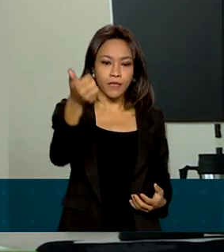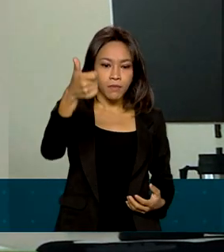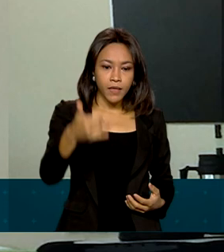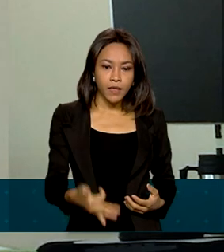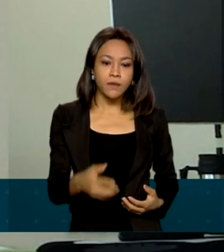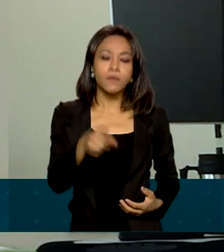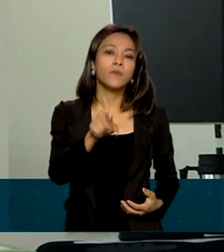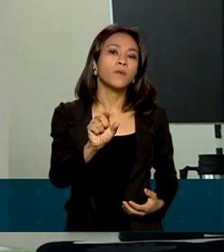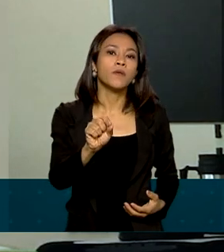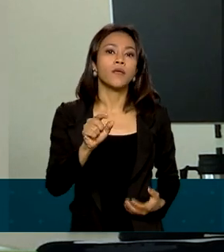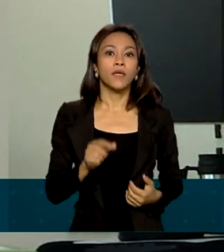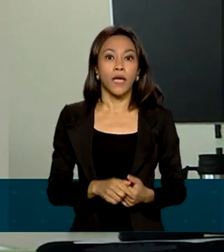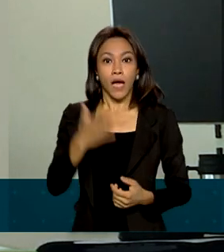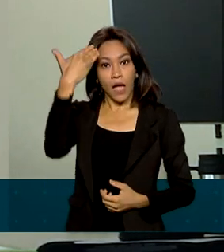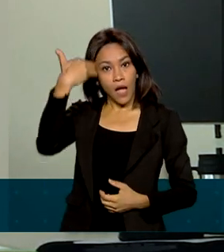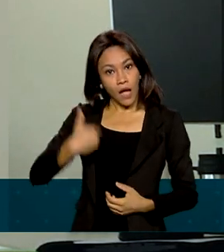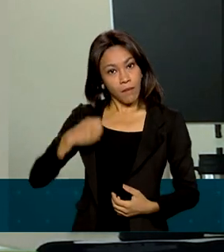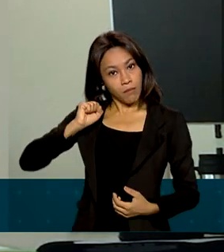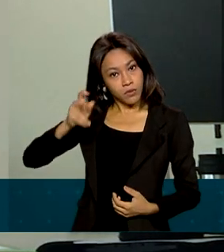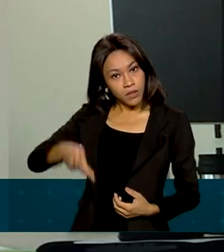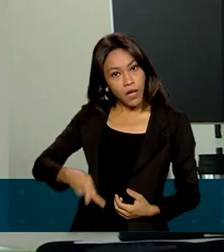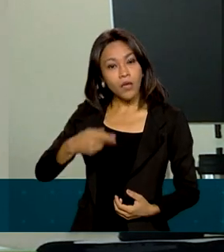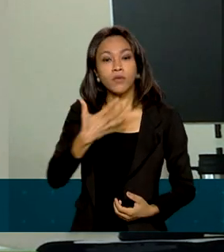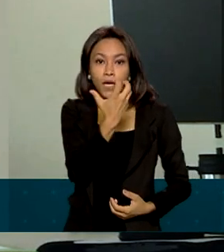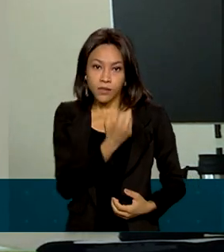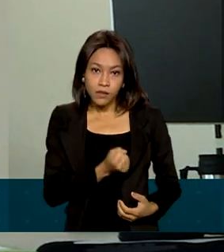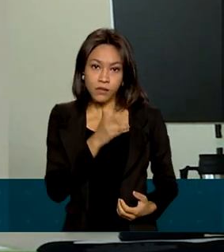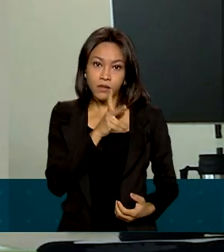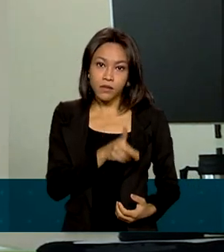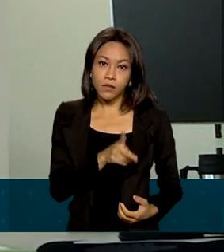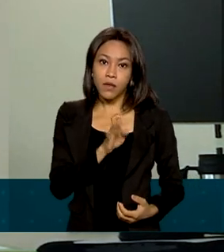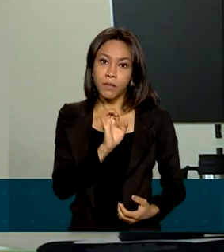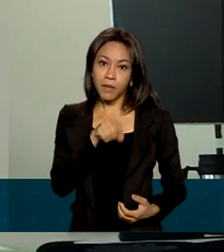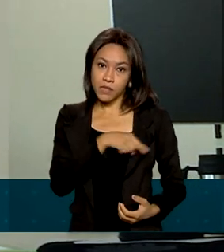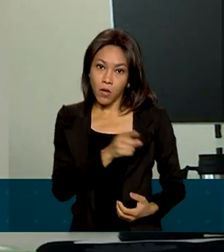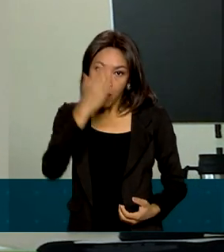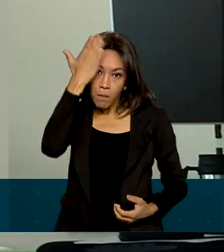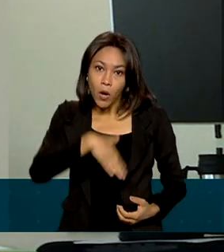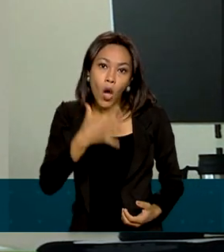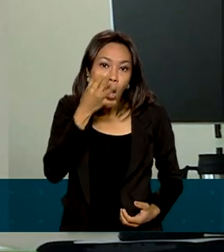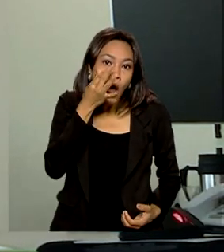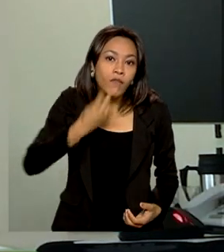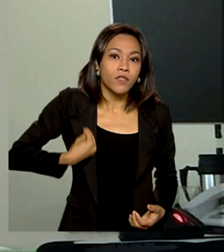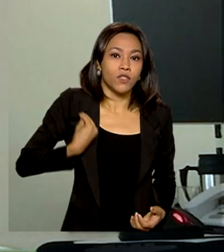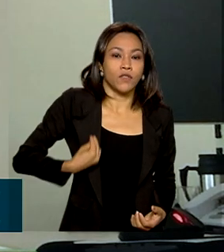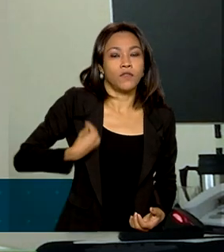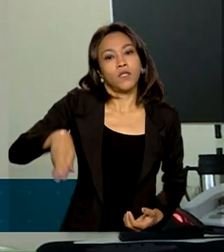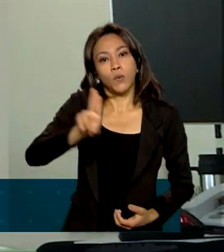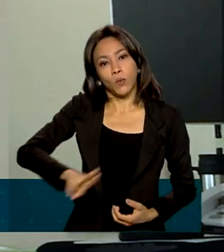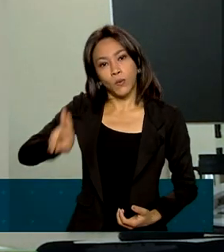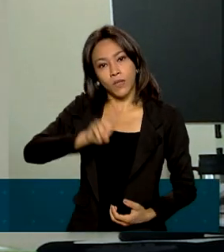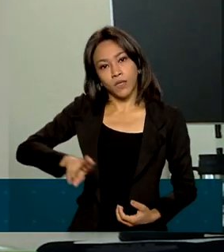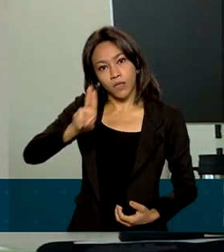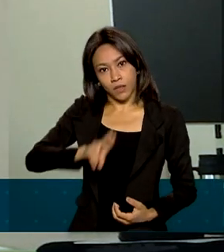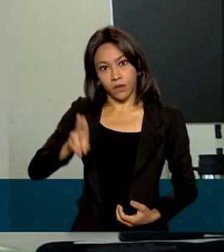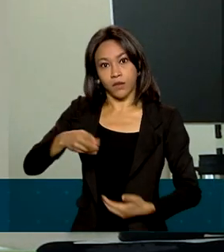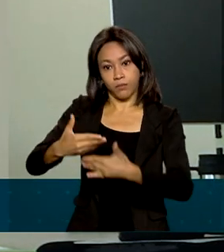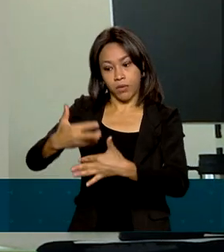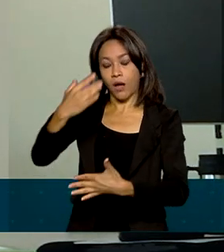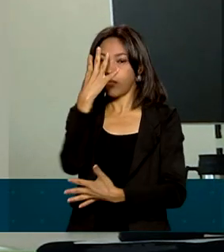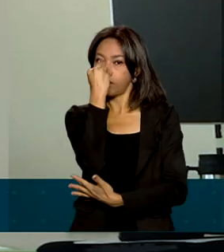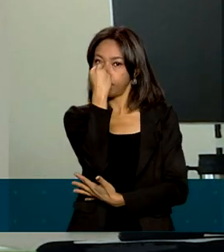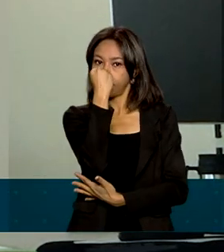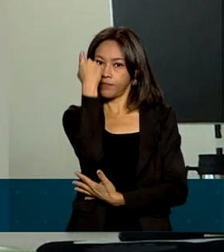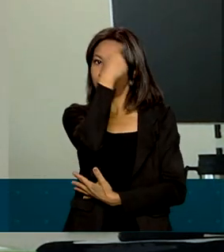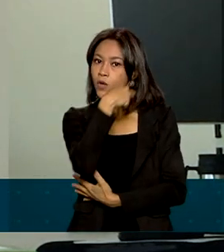possibilidade do aposentado e pensionista realizar a sua prova de vida por meio da tecnologia de biometria facial. Já